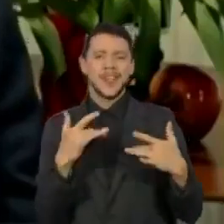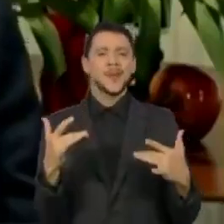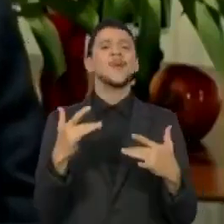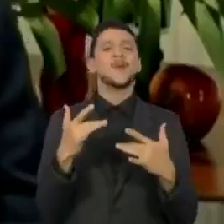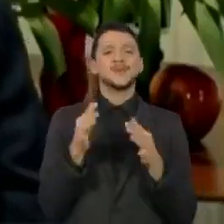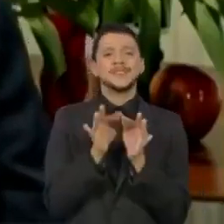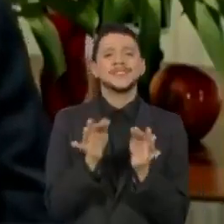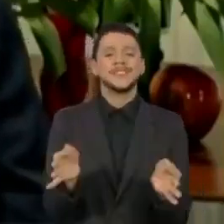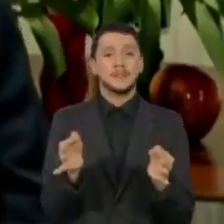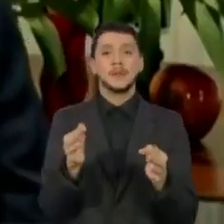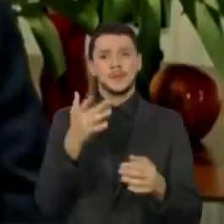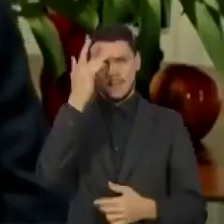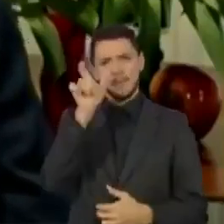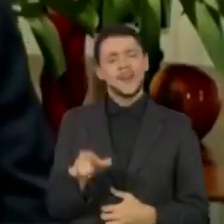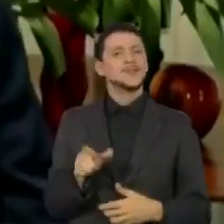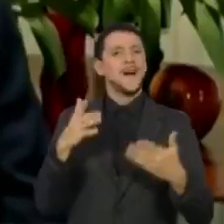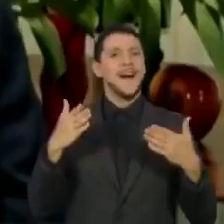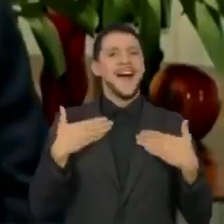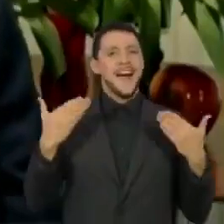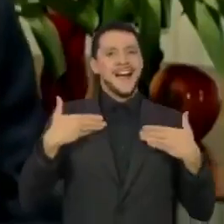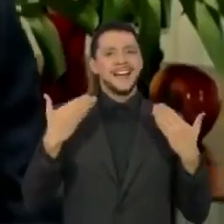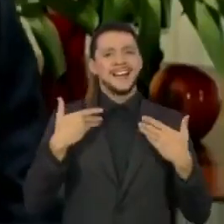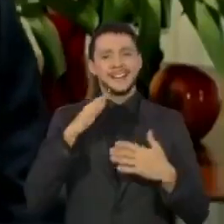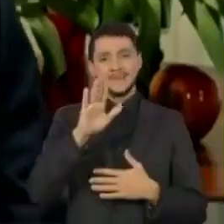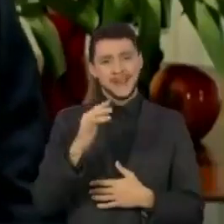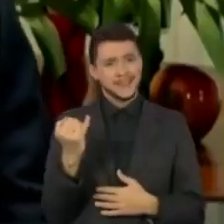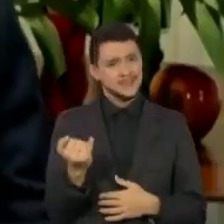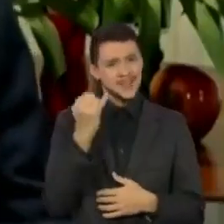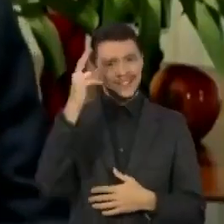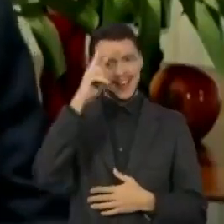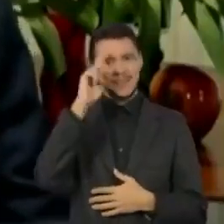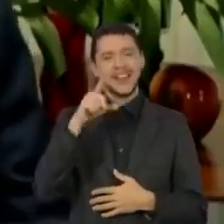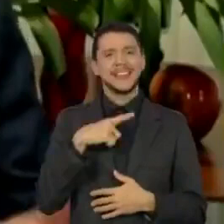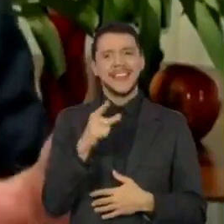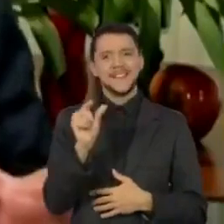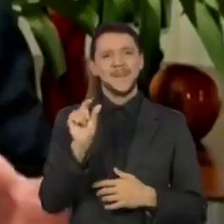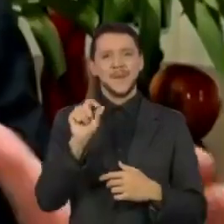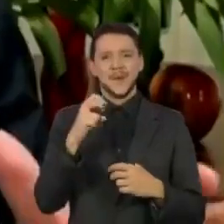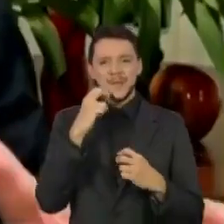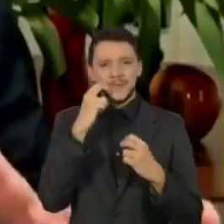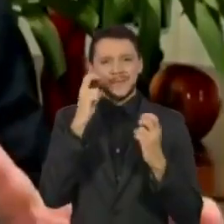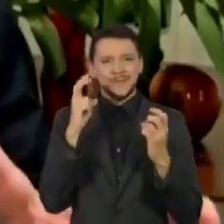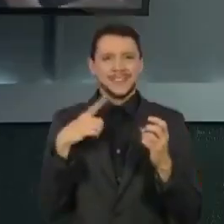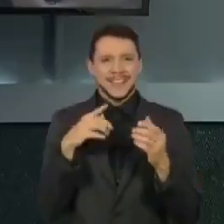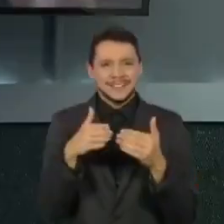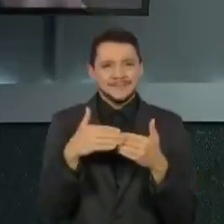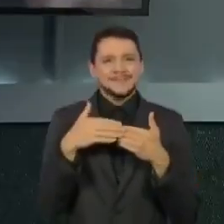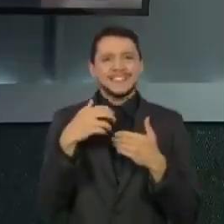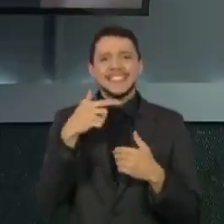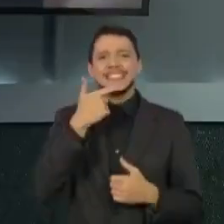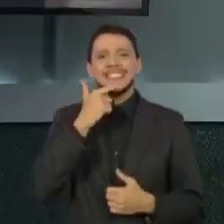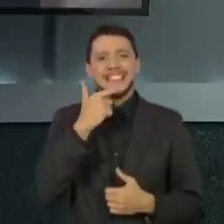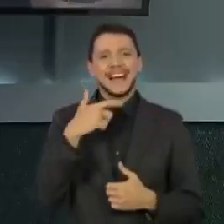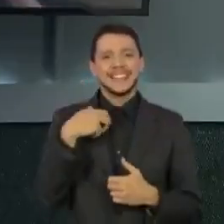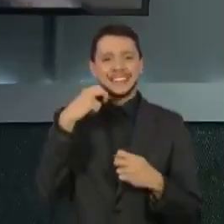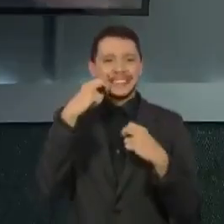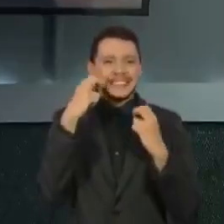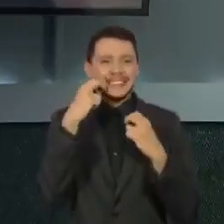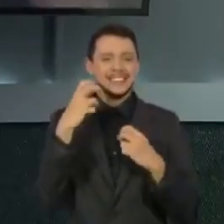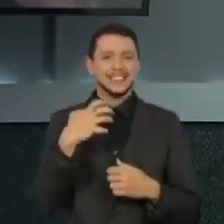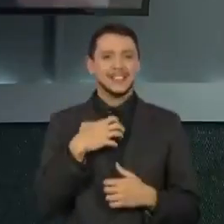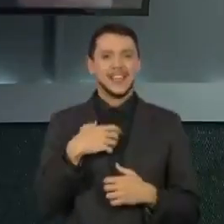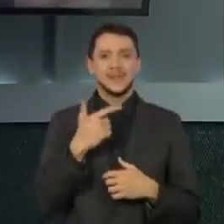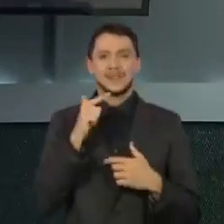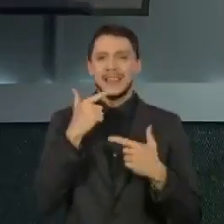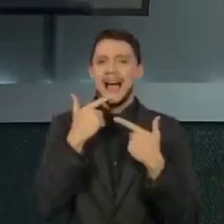extremamente alegre, mas que, como eu gosto de lembrar, muito contida. Ele tinha um certo pudor na risada, que não era modéstia no